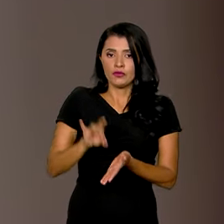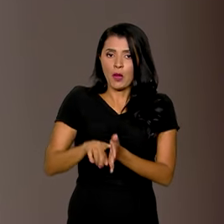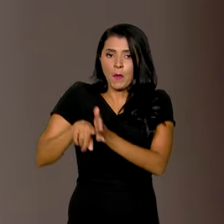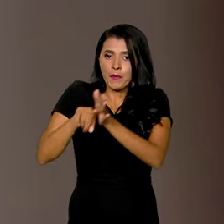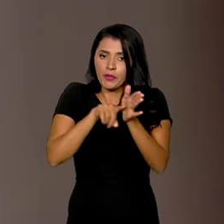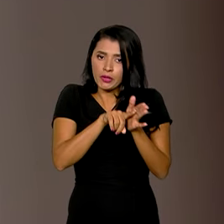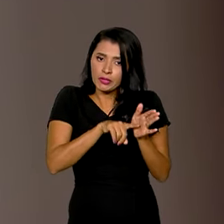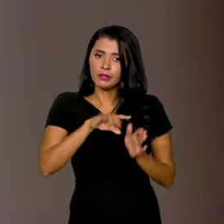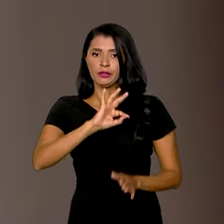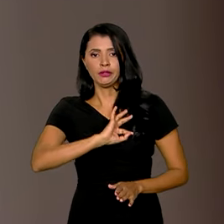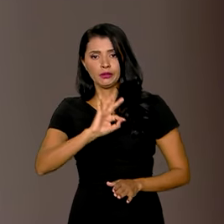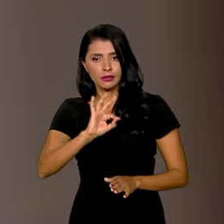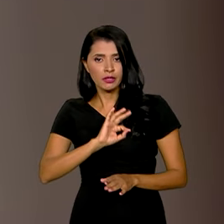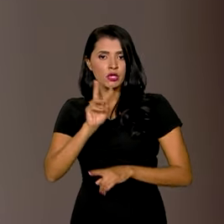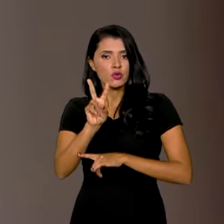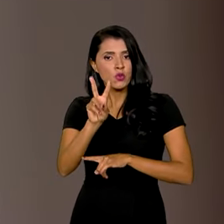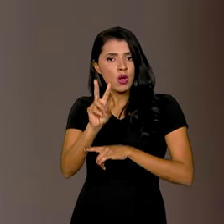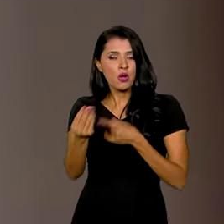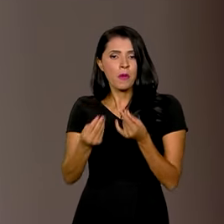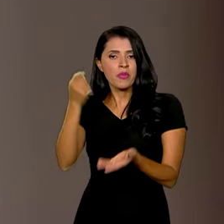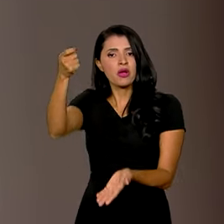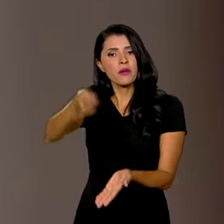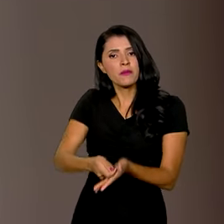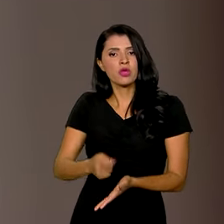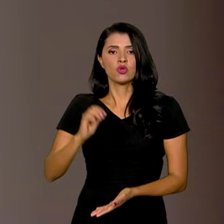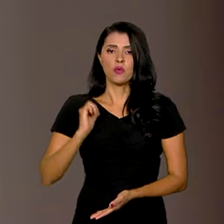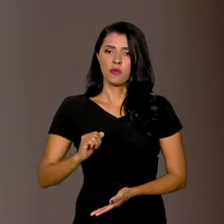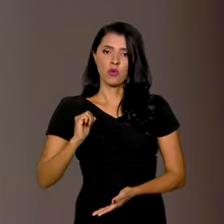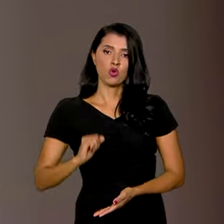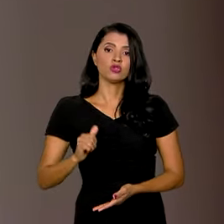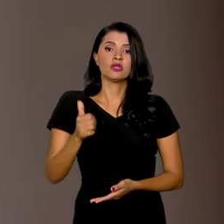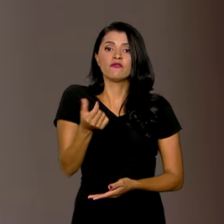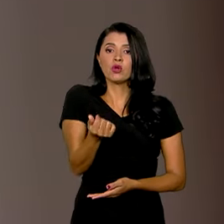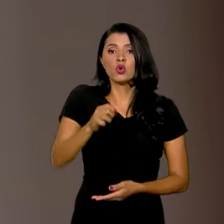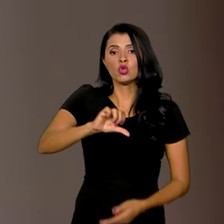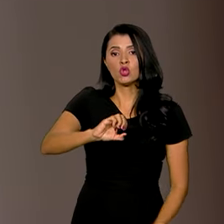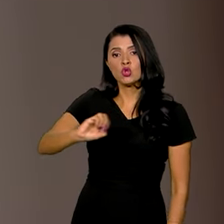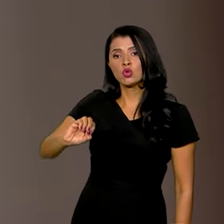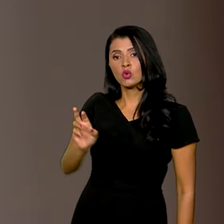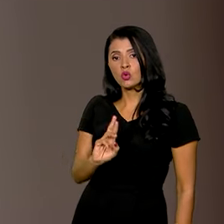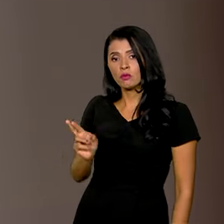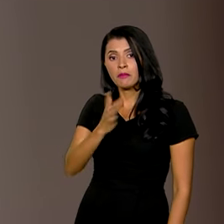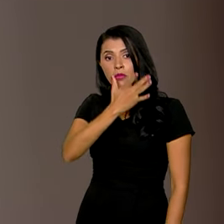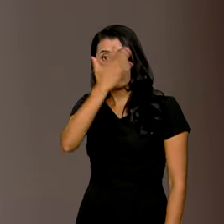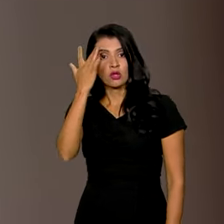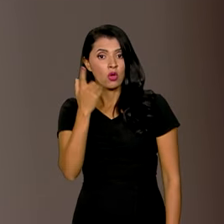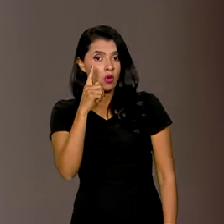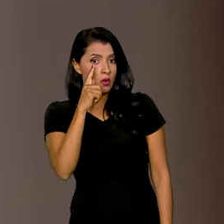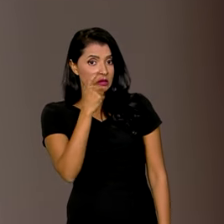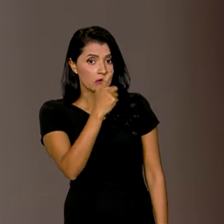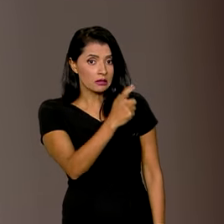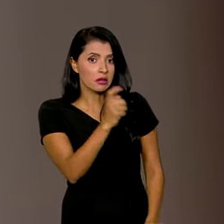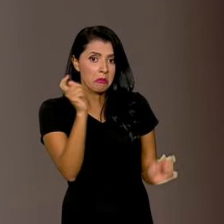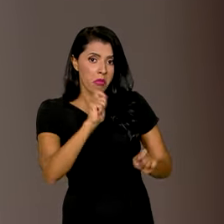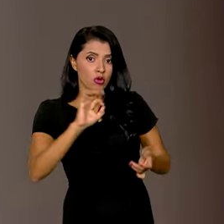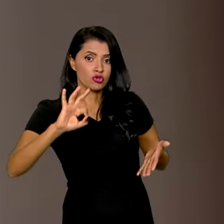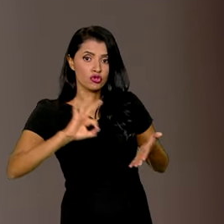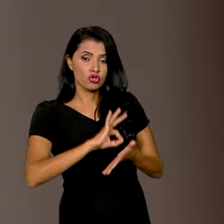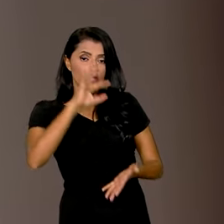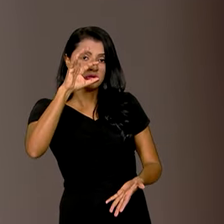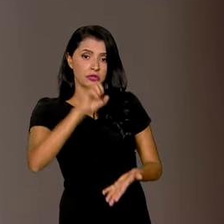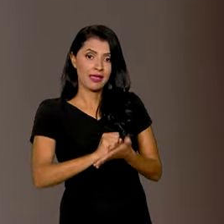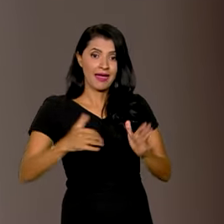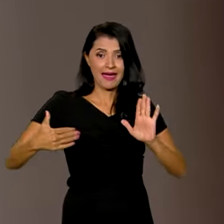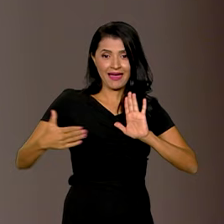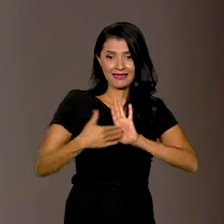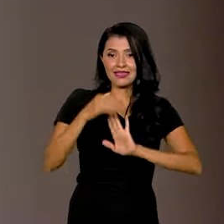municipais, por meio do pagamento de bolsas no valor de R 900. Os interessados poderão se registrar até